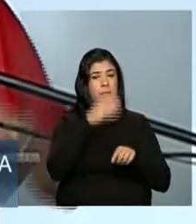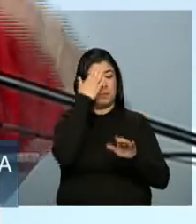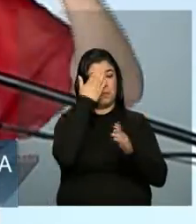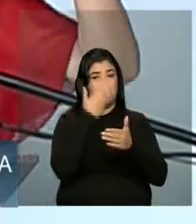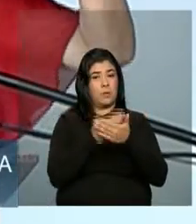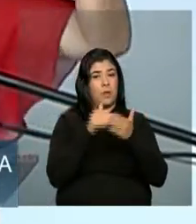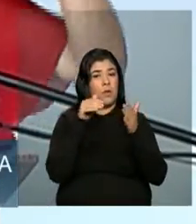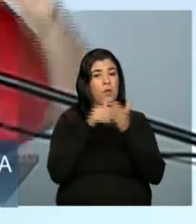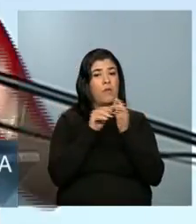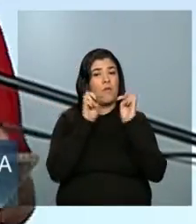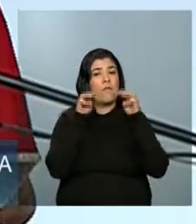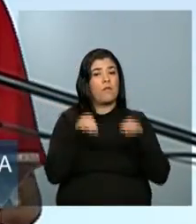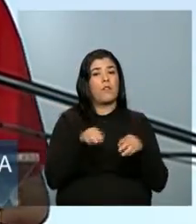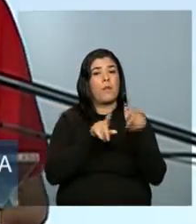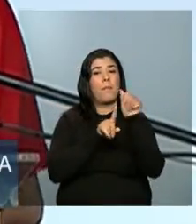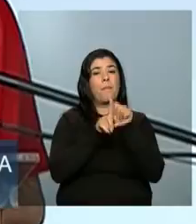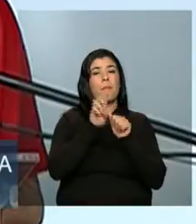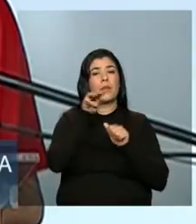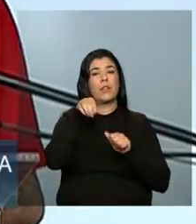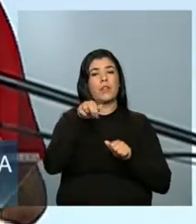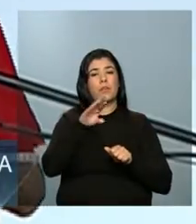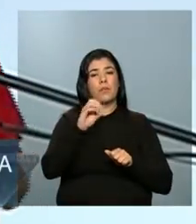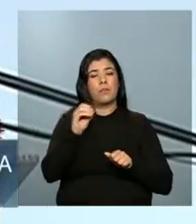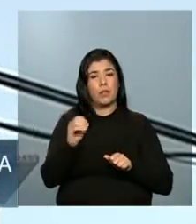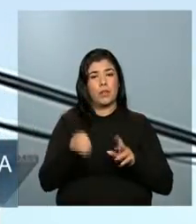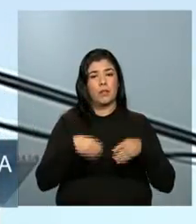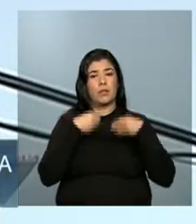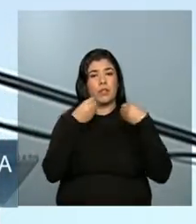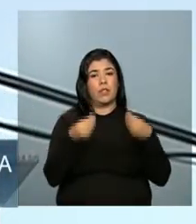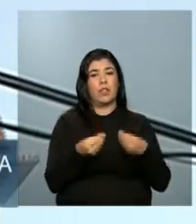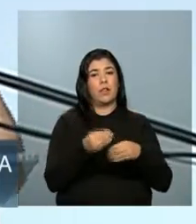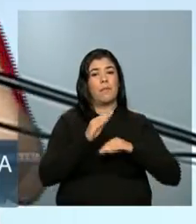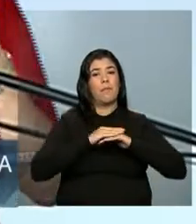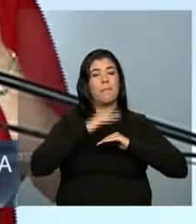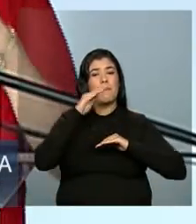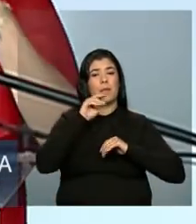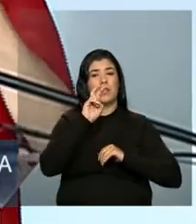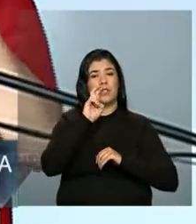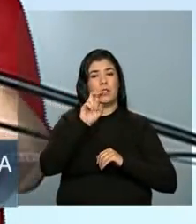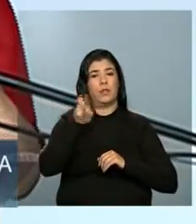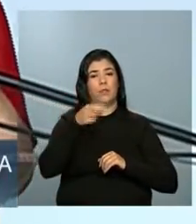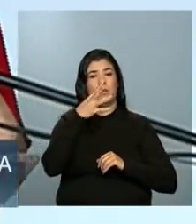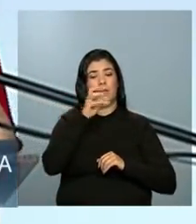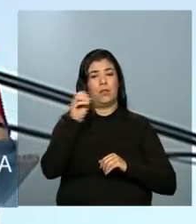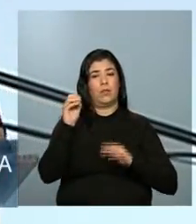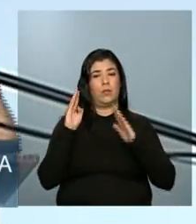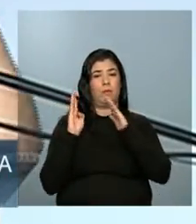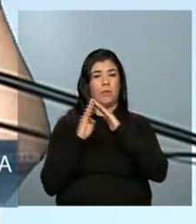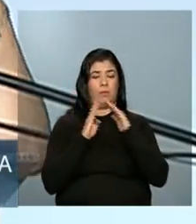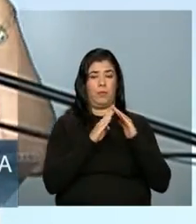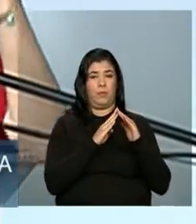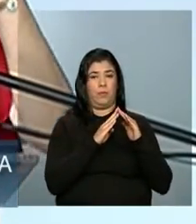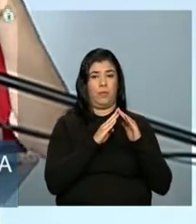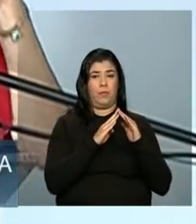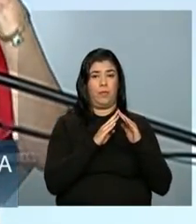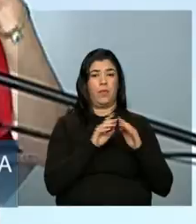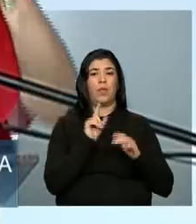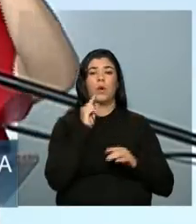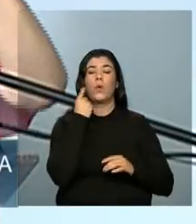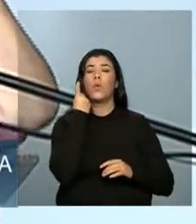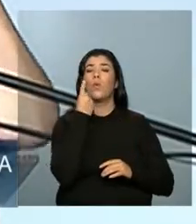serão 5.400. Isso permite que um, cerca,